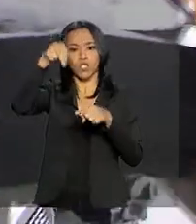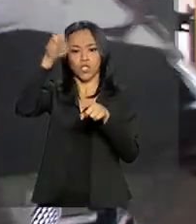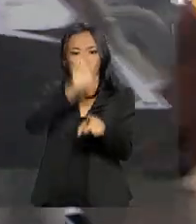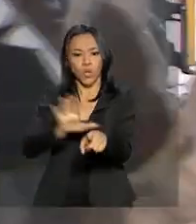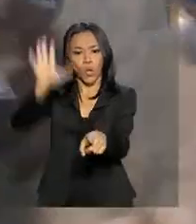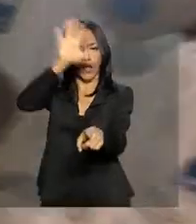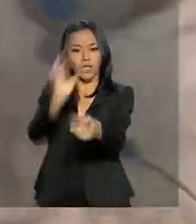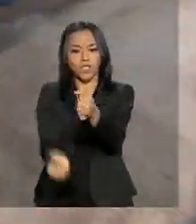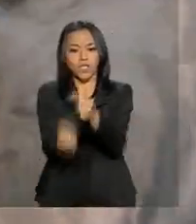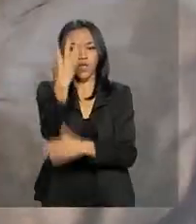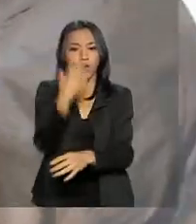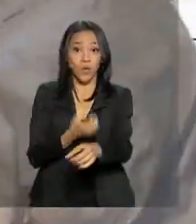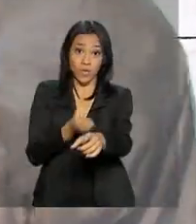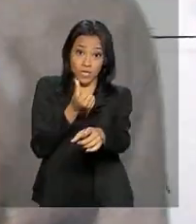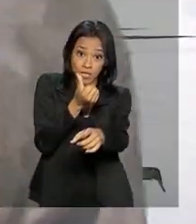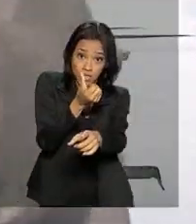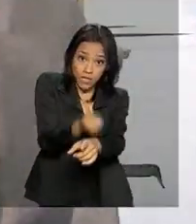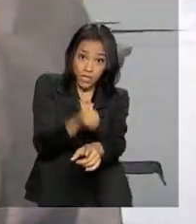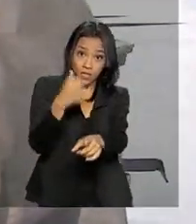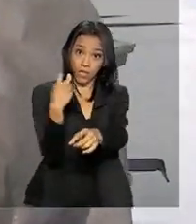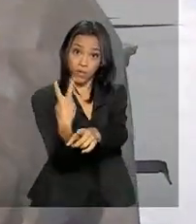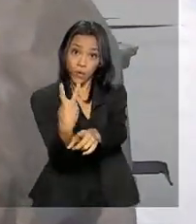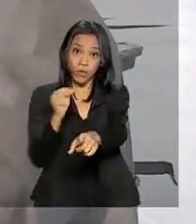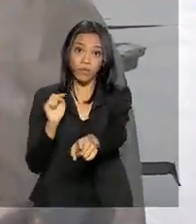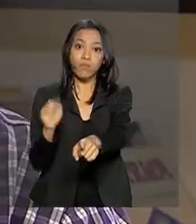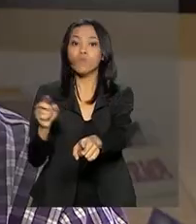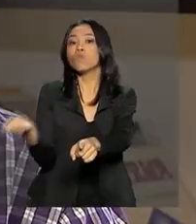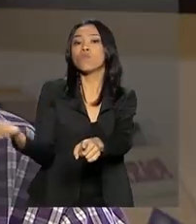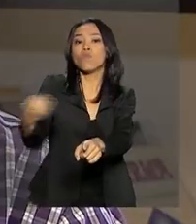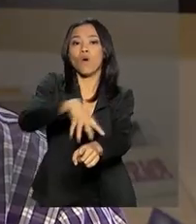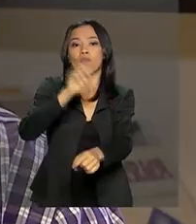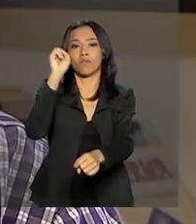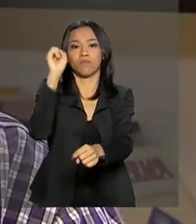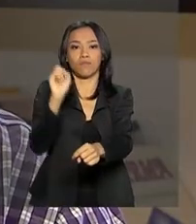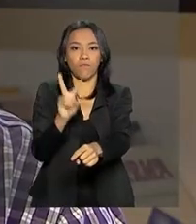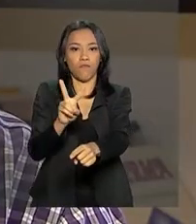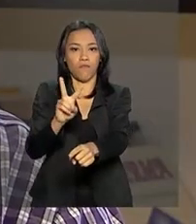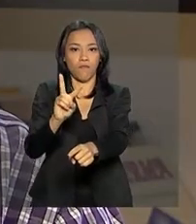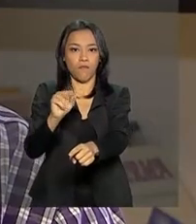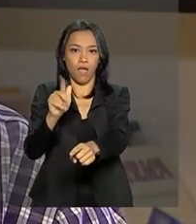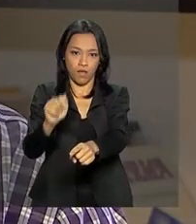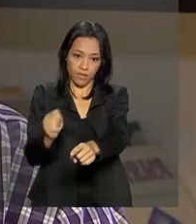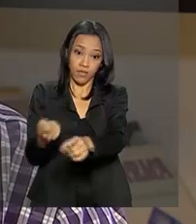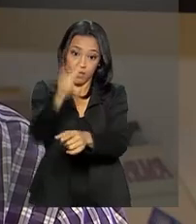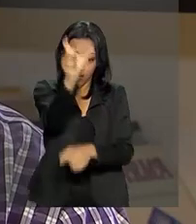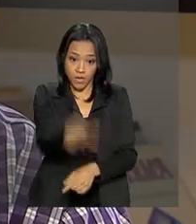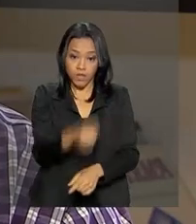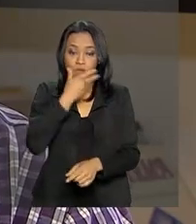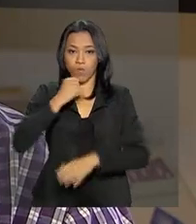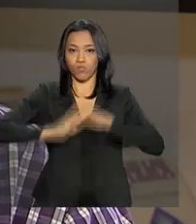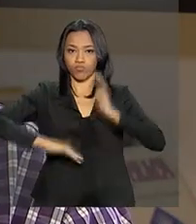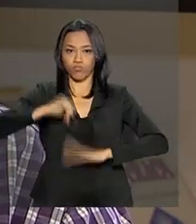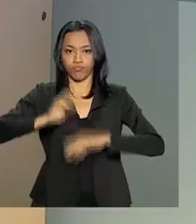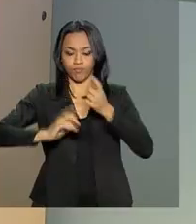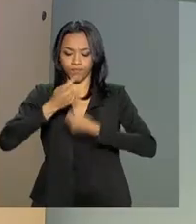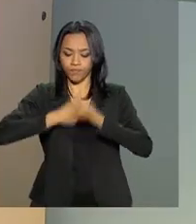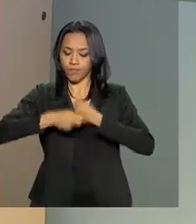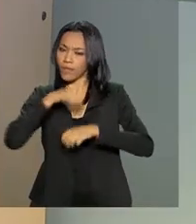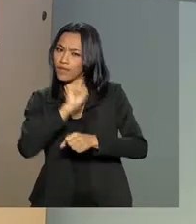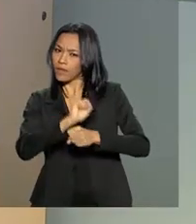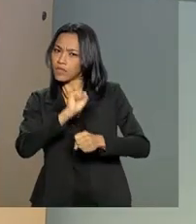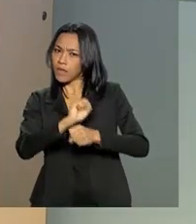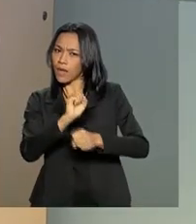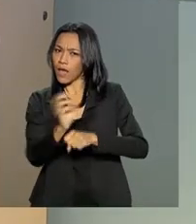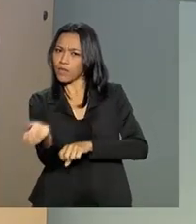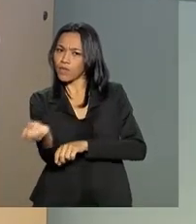que criou cerca de 62 mil novas vagas. Para este economista, ainda é preciso esperar novos dados para dizer que a